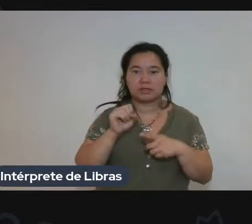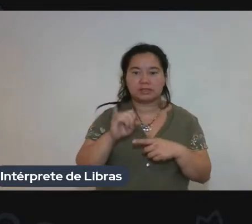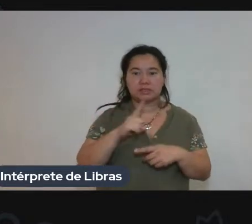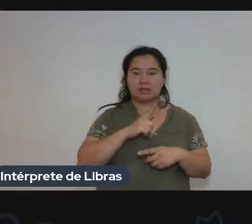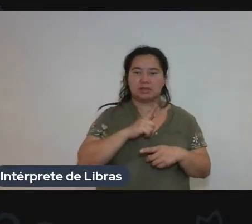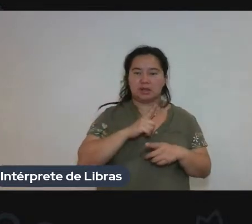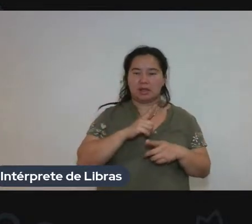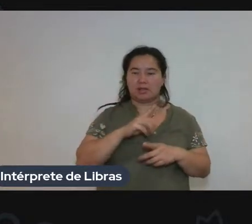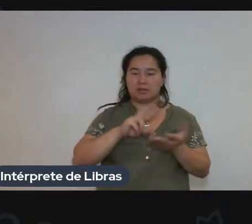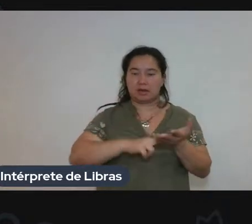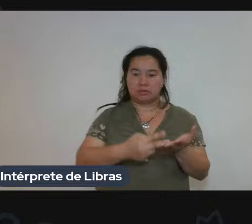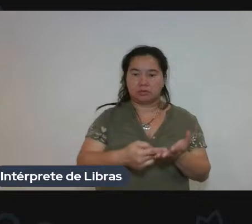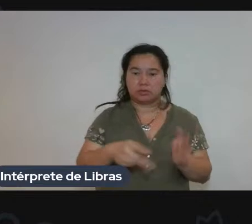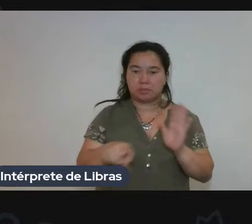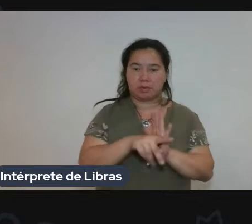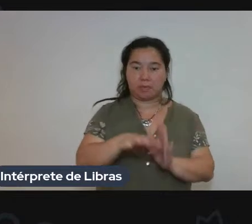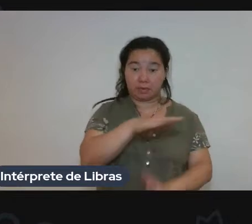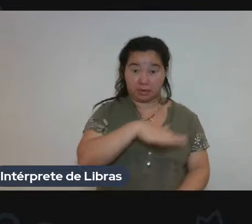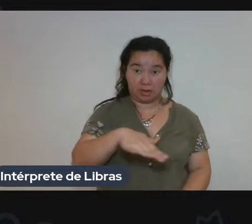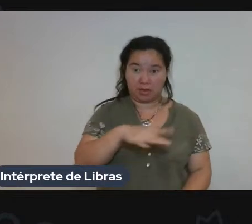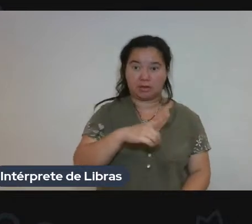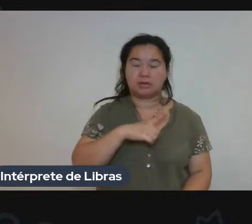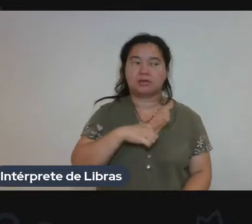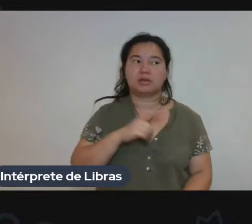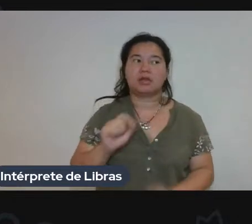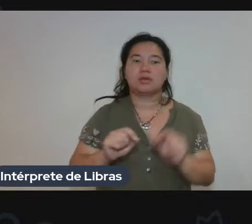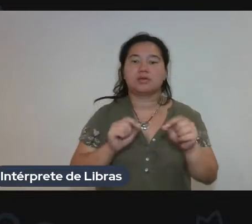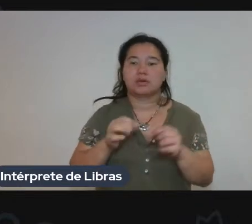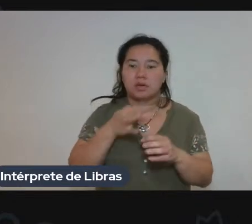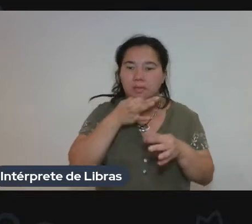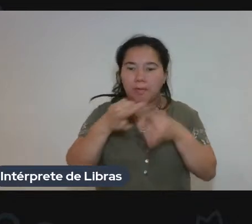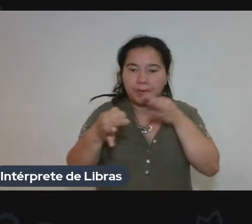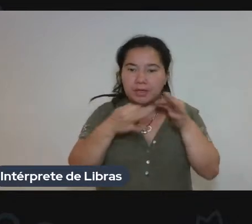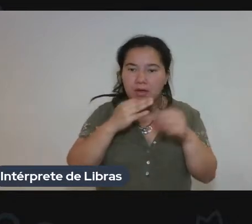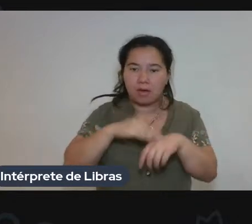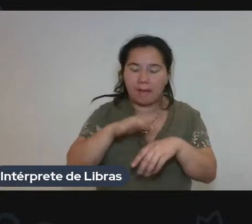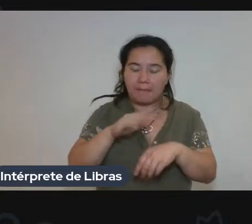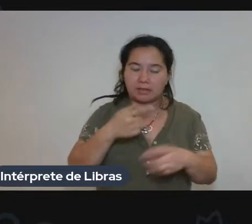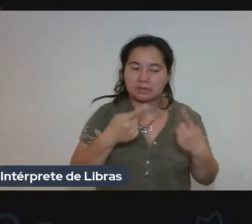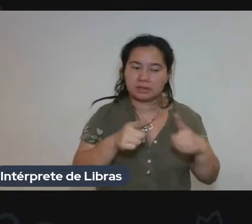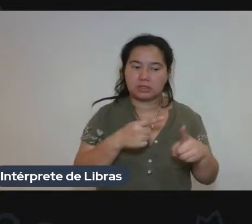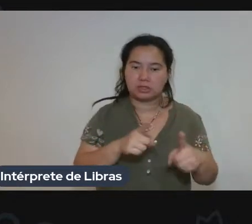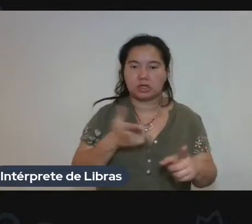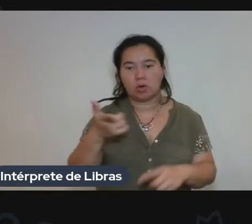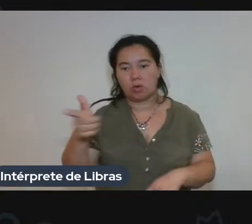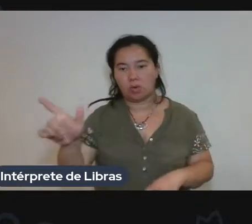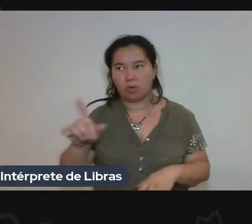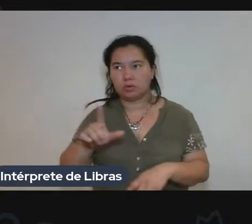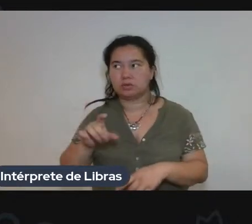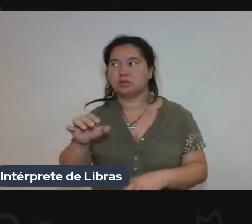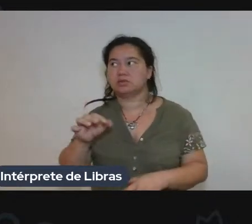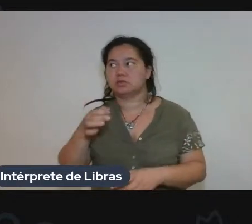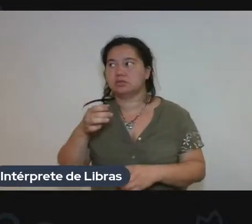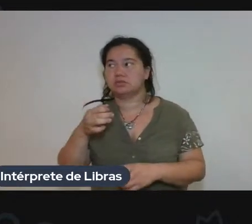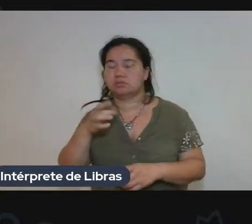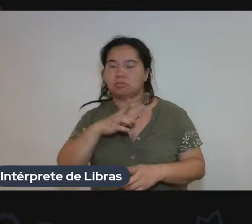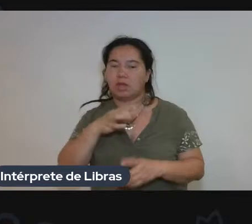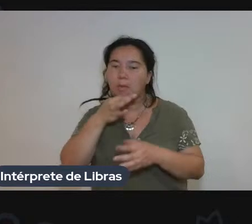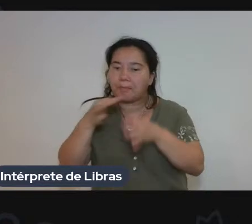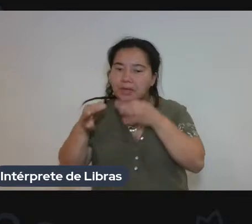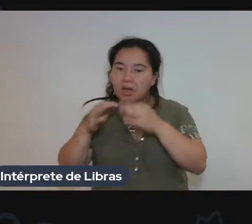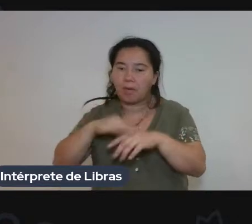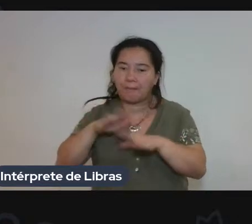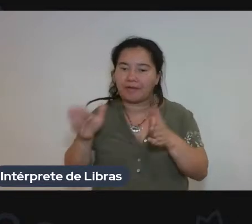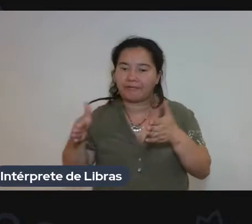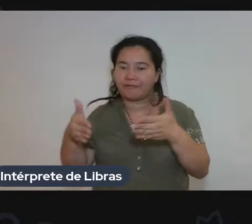professores de psicanálise, as notas têm um caráter mais crítico, e outros são mais linguísticos, então, era mais